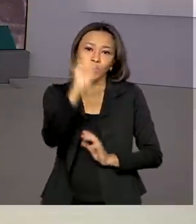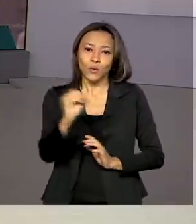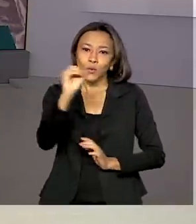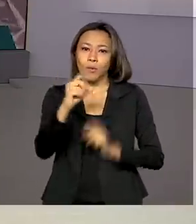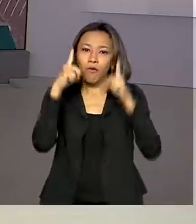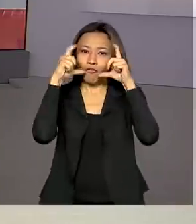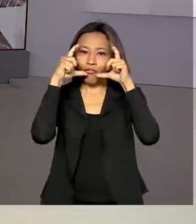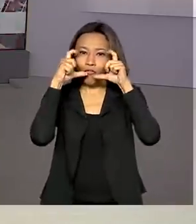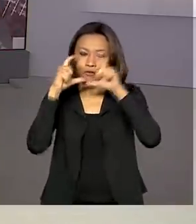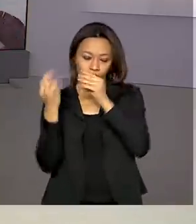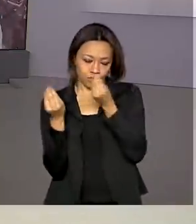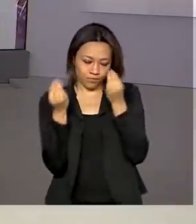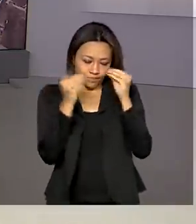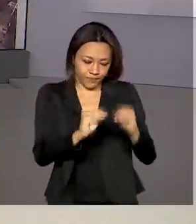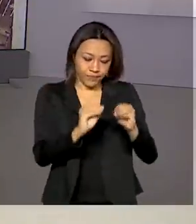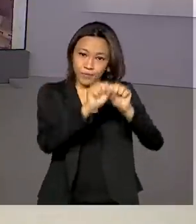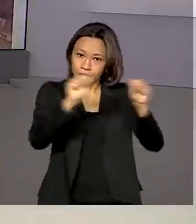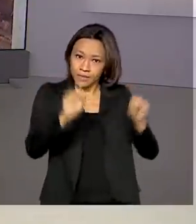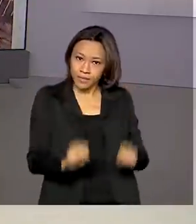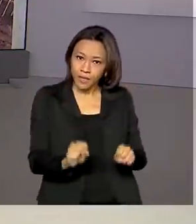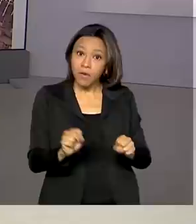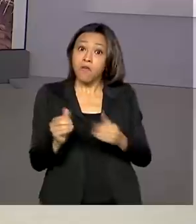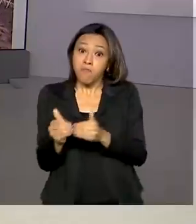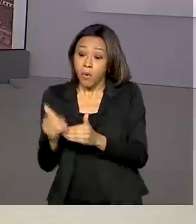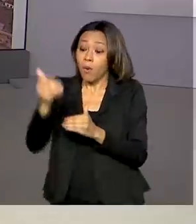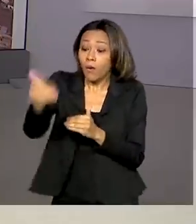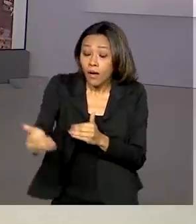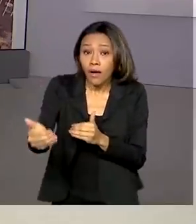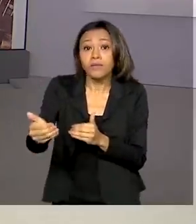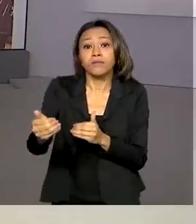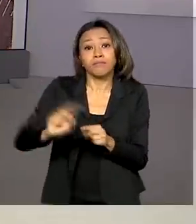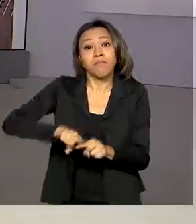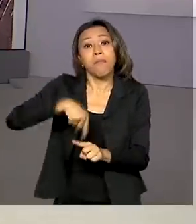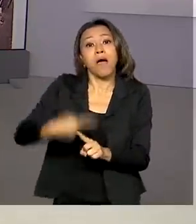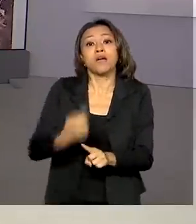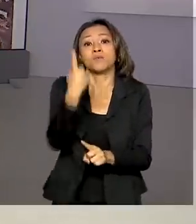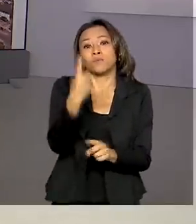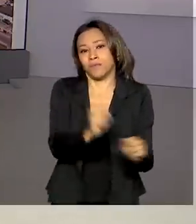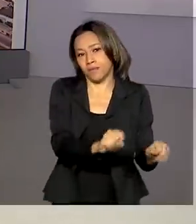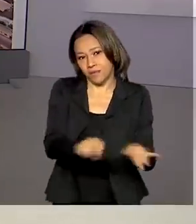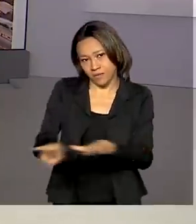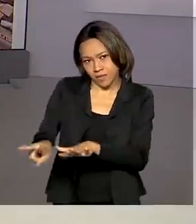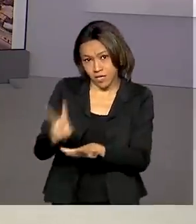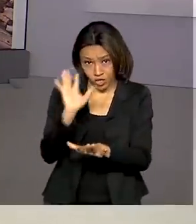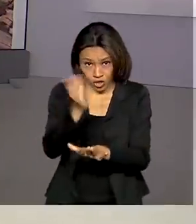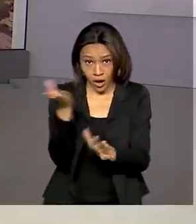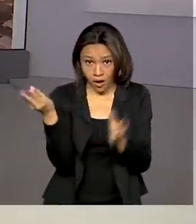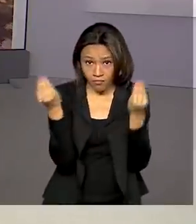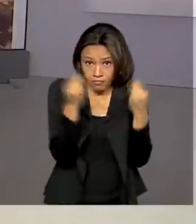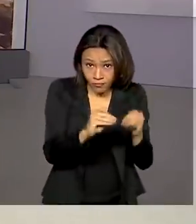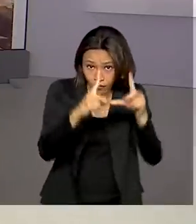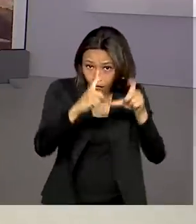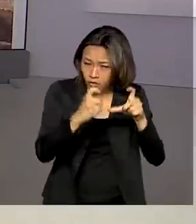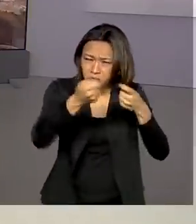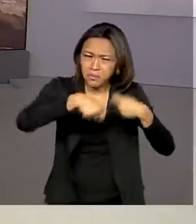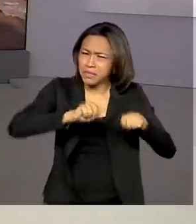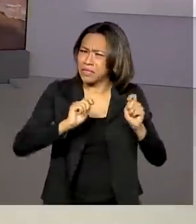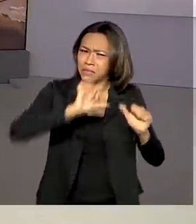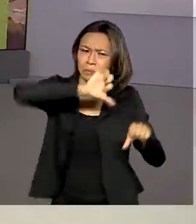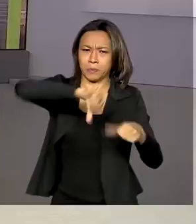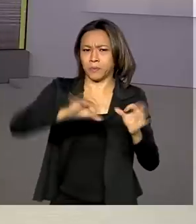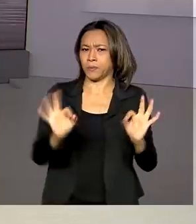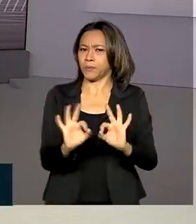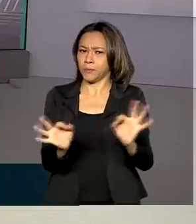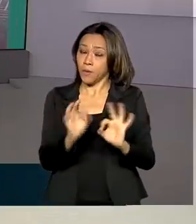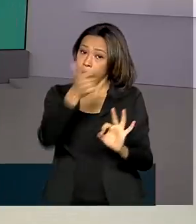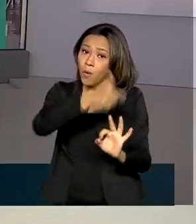pessoal no sistema. O prazo foi prorrogado por mais uma semana. Quem já anexou a foto não precisa alterar. Outras informações